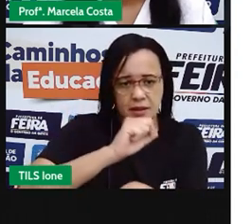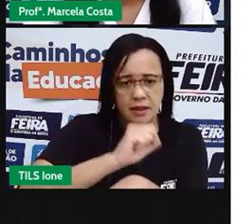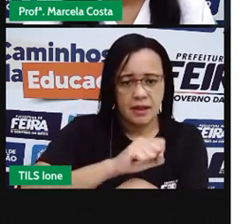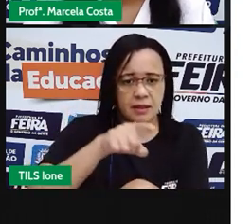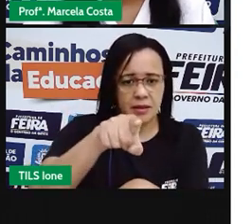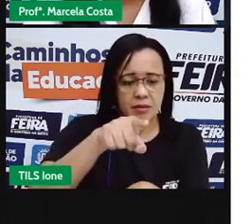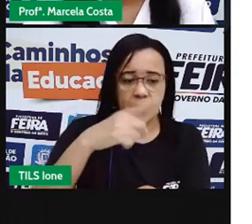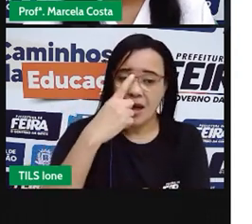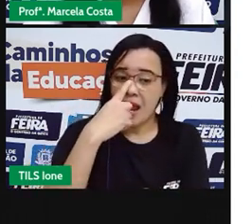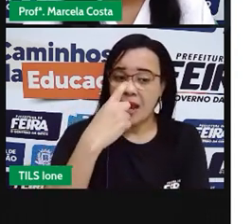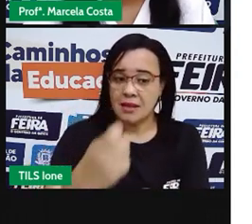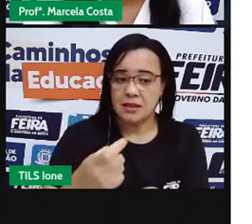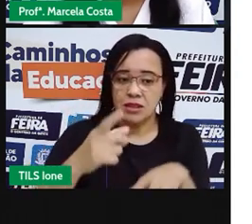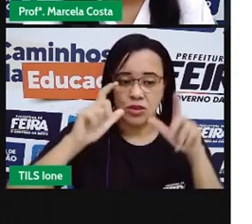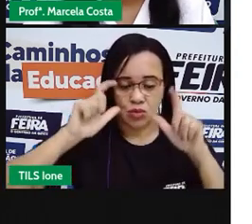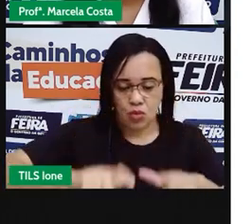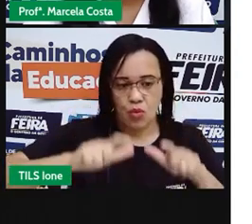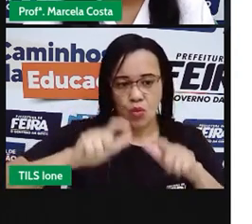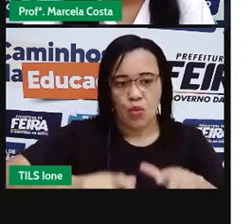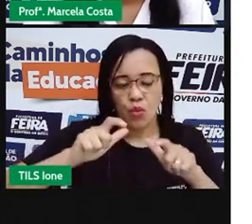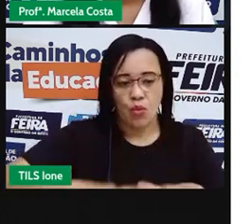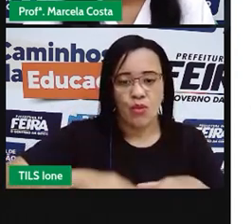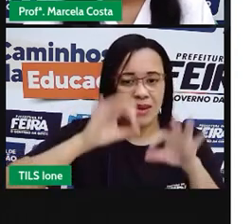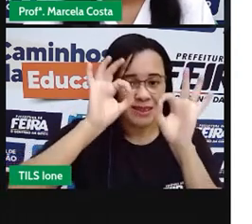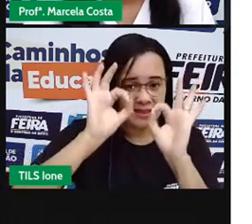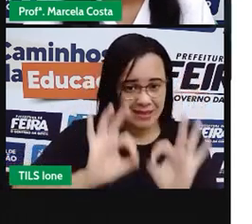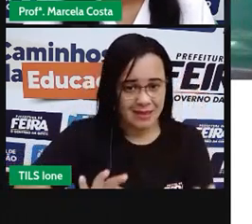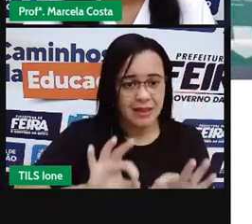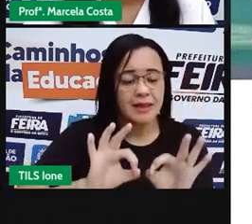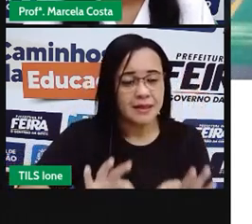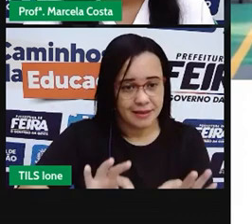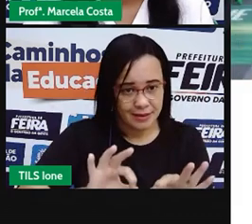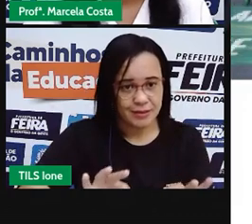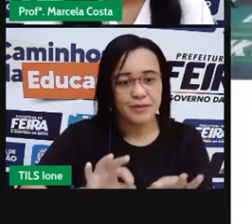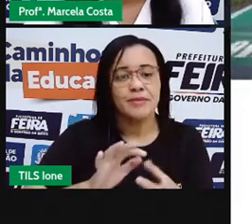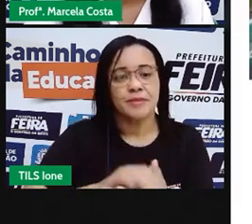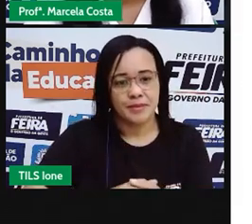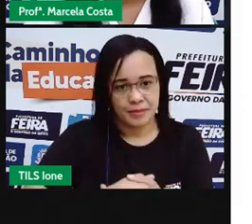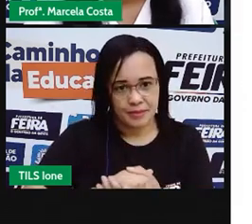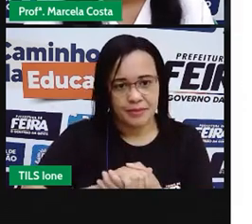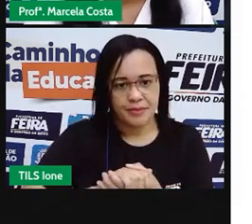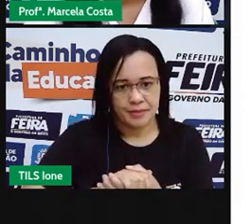carro, né? Quando você está na rua jogar o lixo no lugar certo,